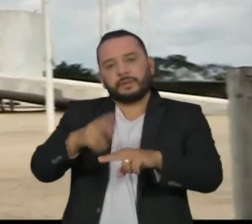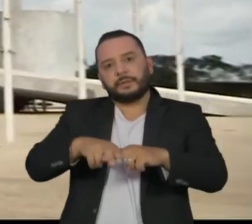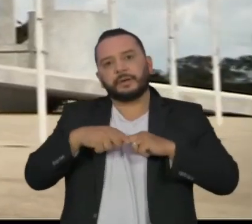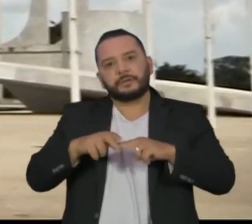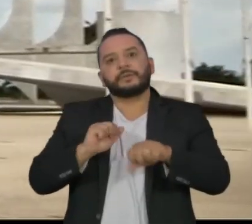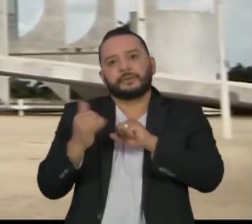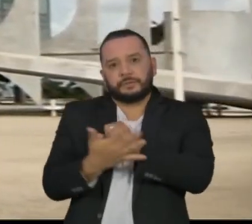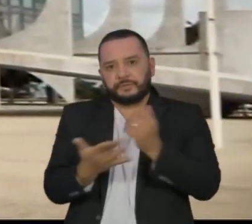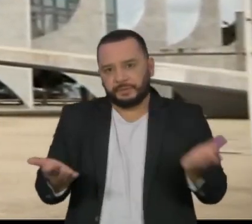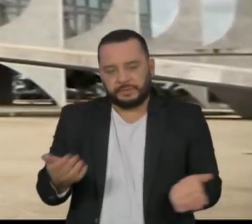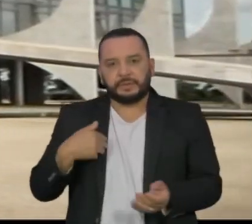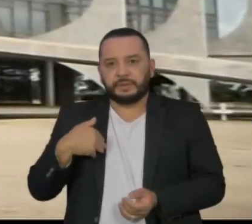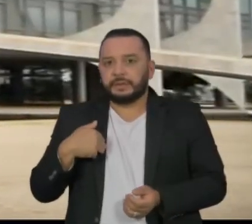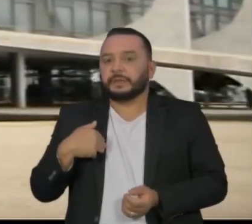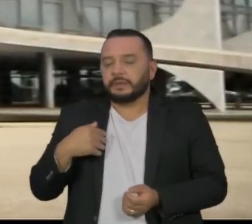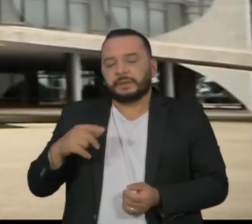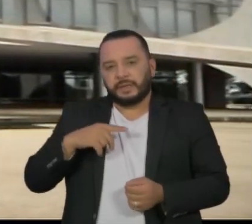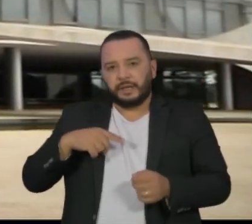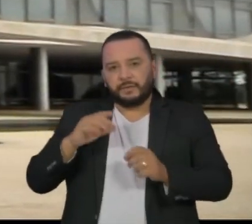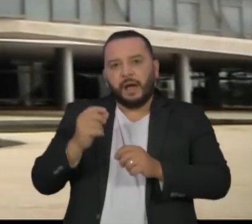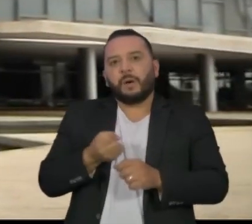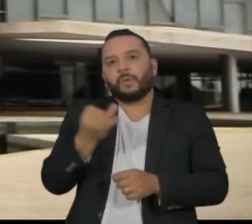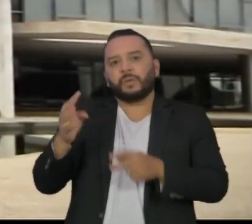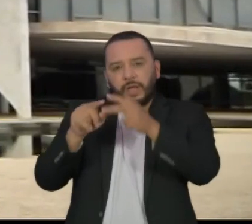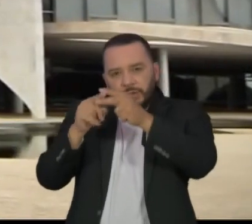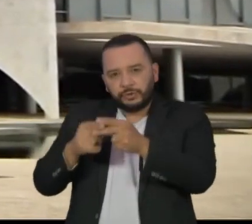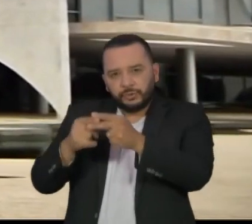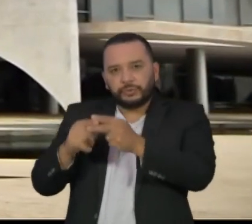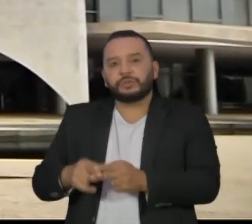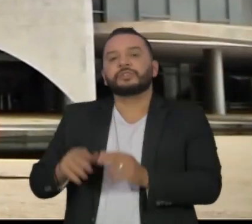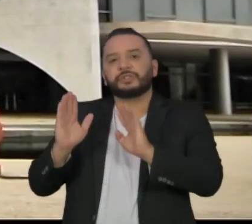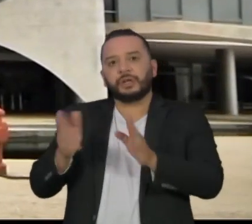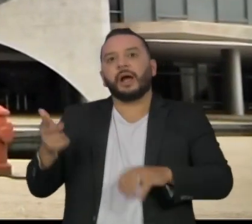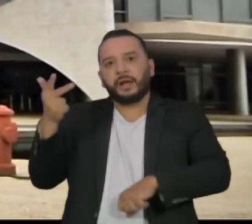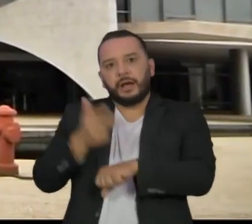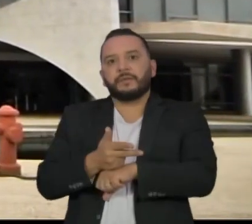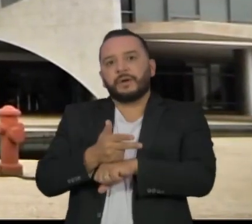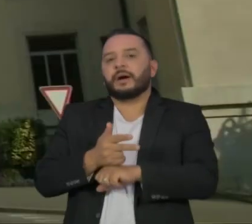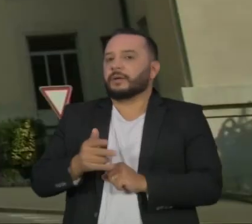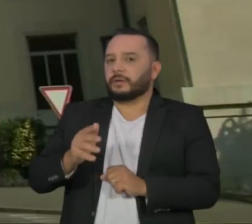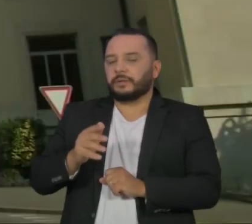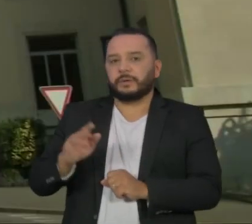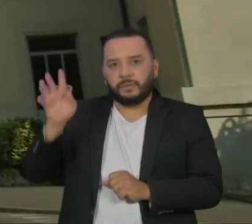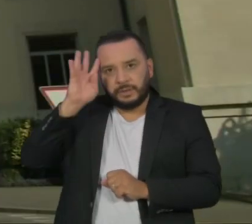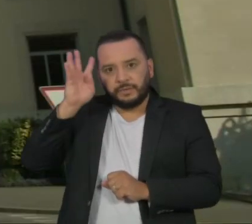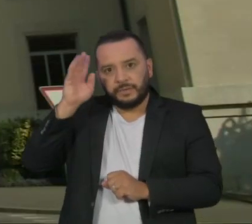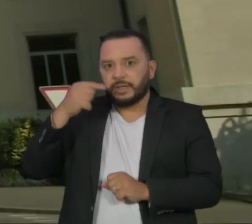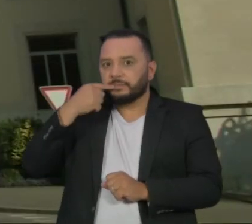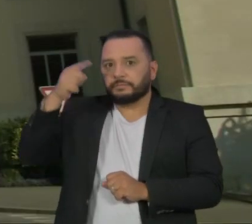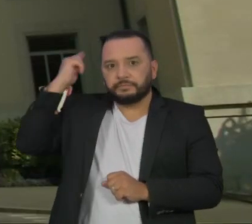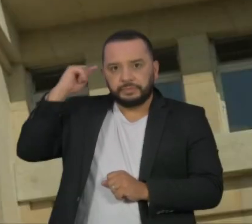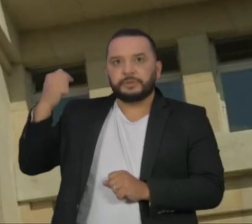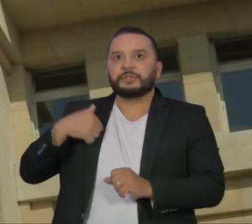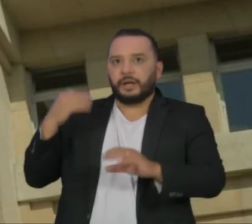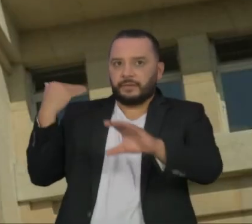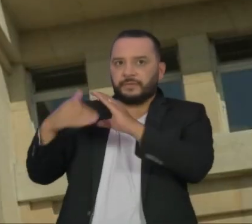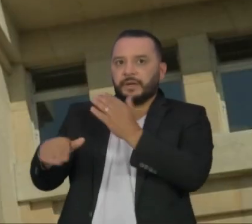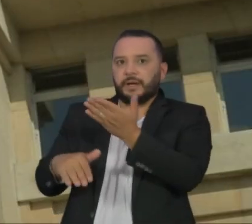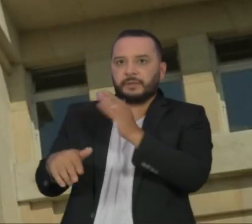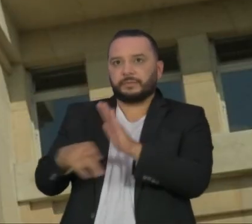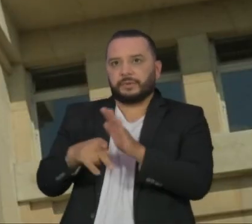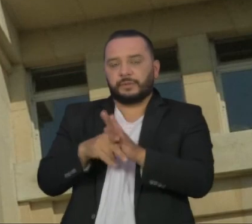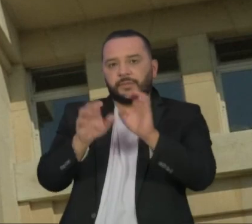de ajustes pedidos por Bolsonaro, o discurso foi gravado na última quarta-feira e enviado para a organização da